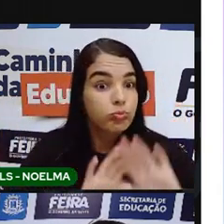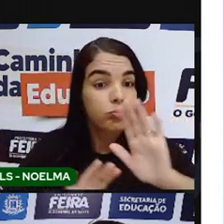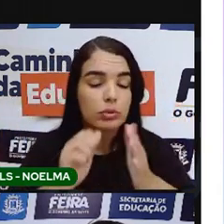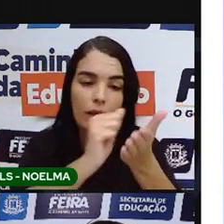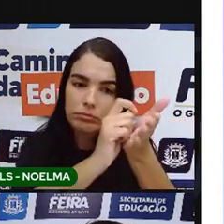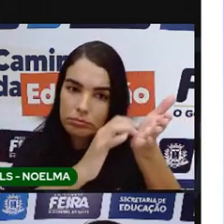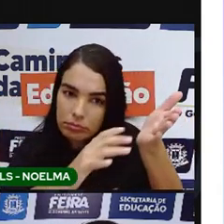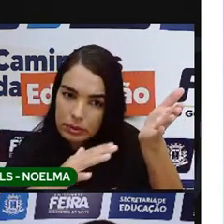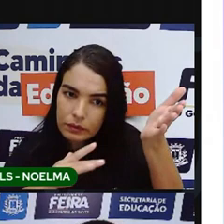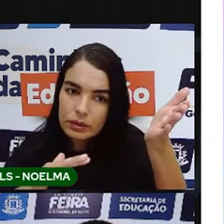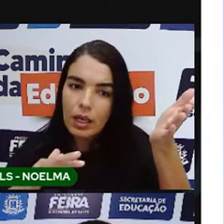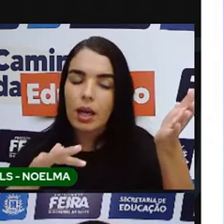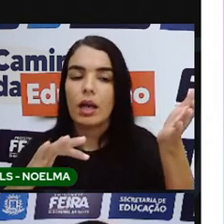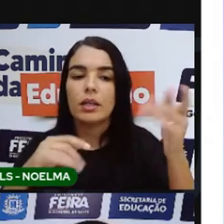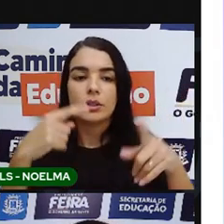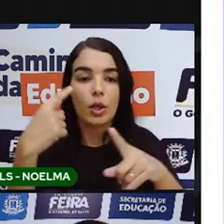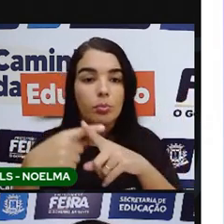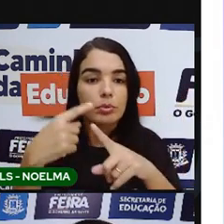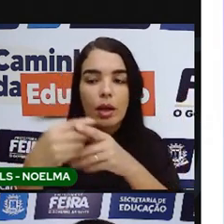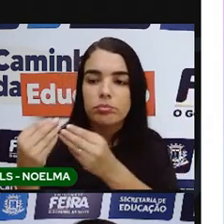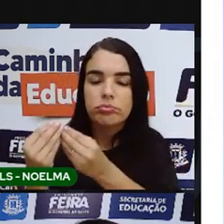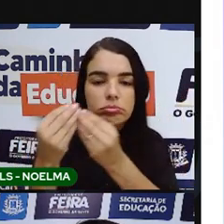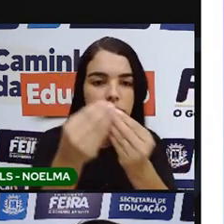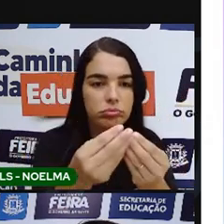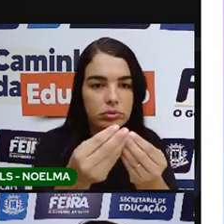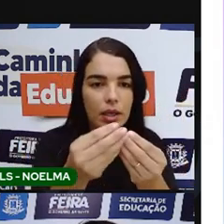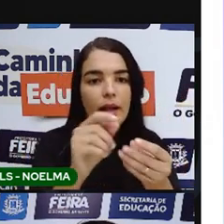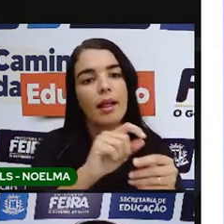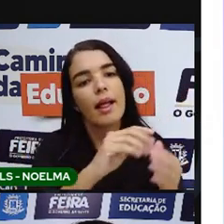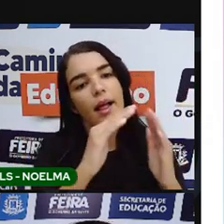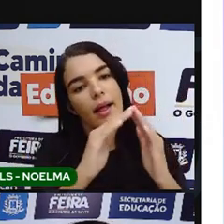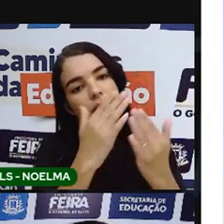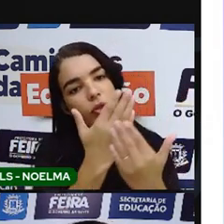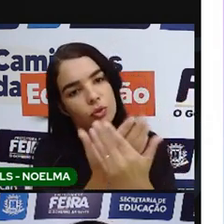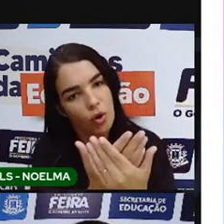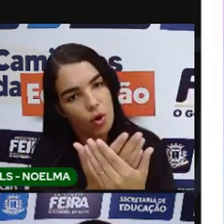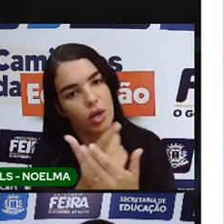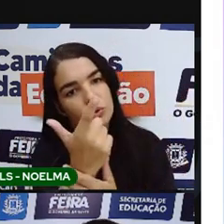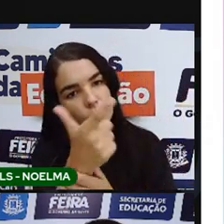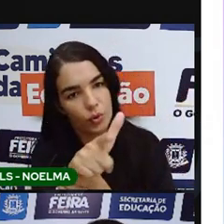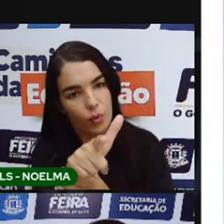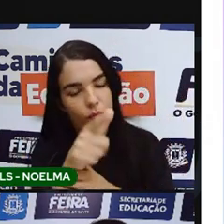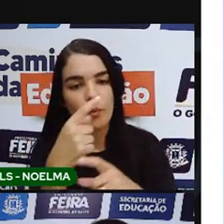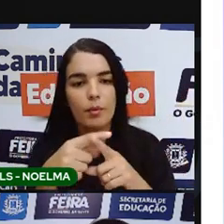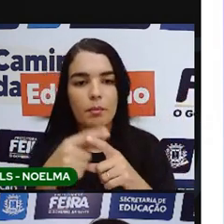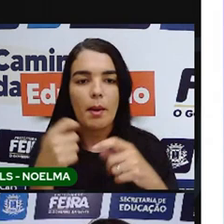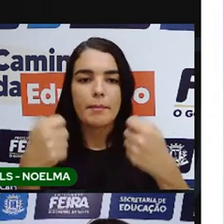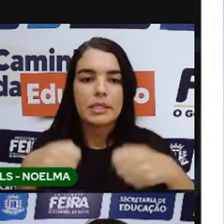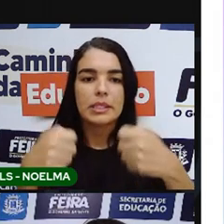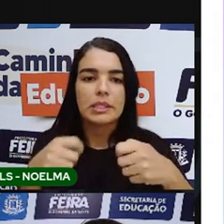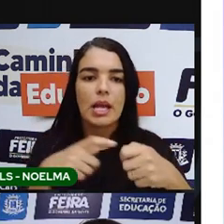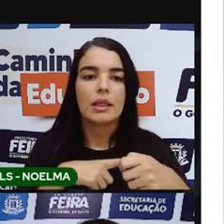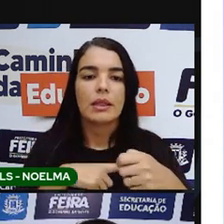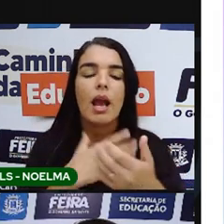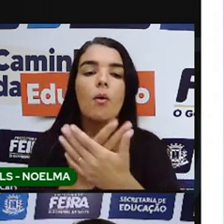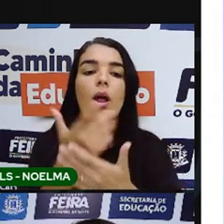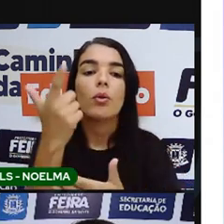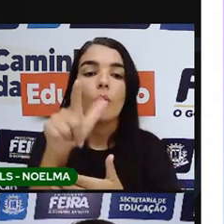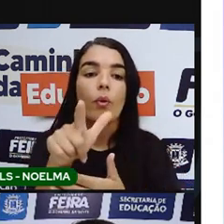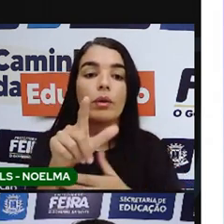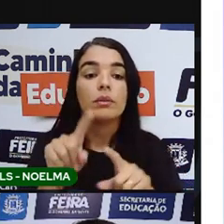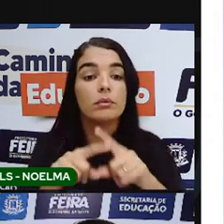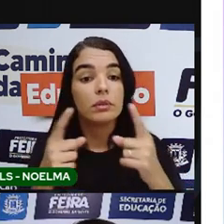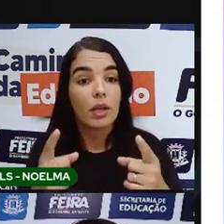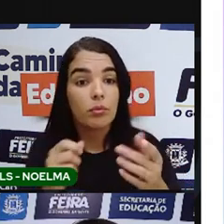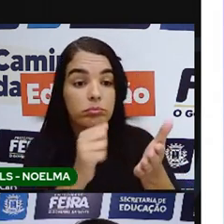desse material que vocês receberam. Vocês vão ter que se devolver e pregar nas escolas para que os professores possam estar avaliando. E essa